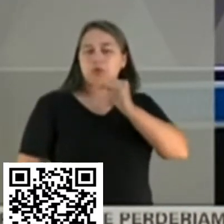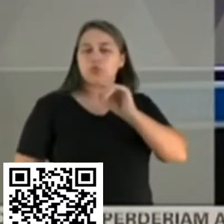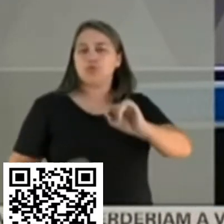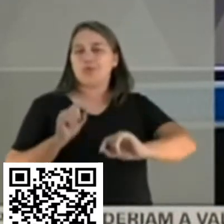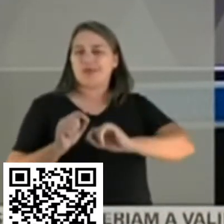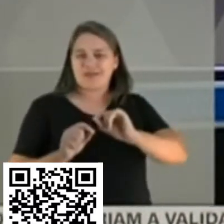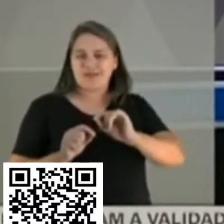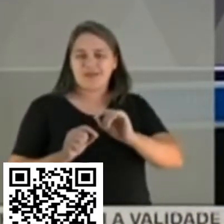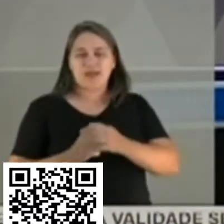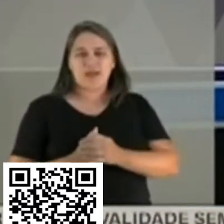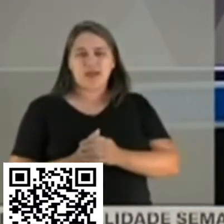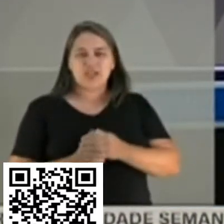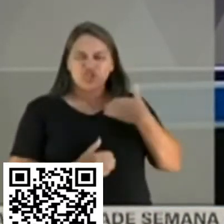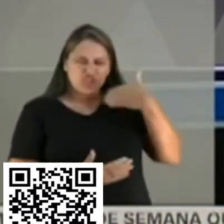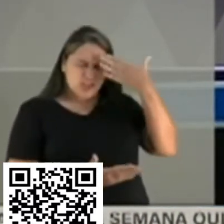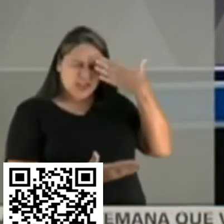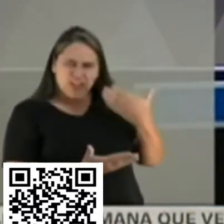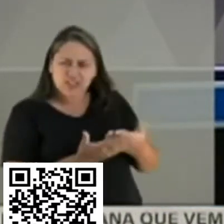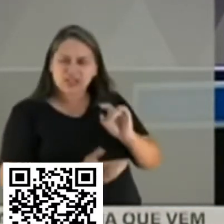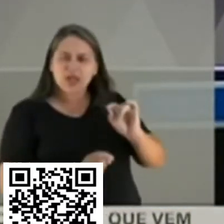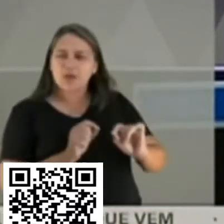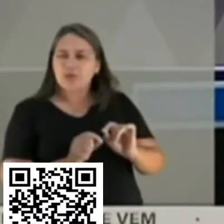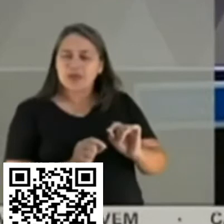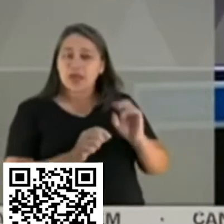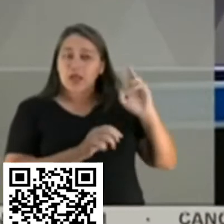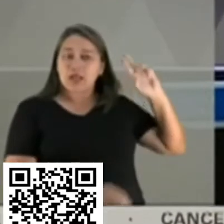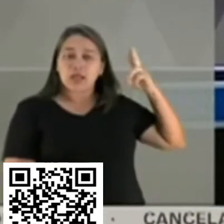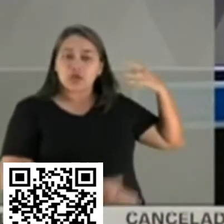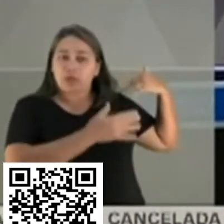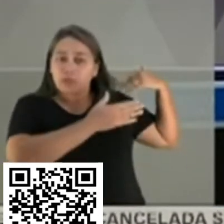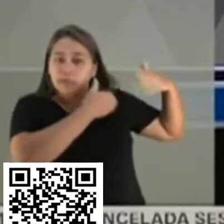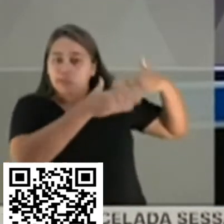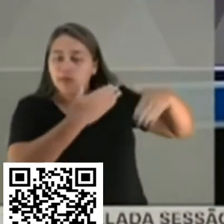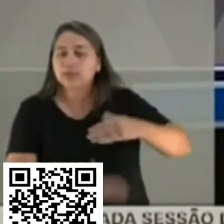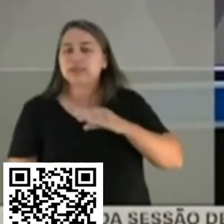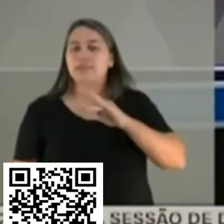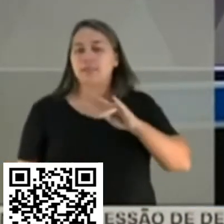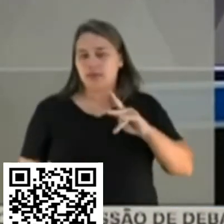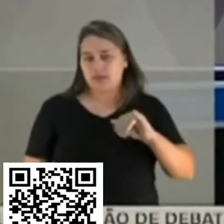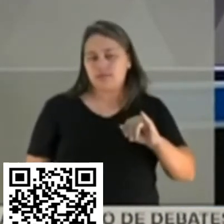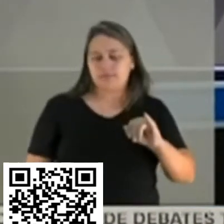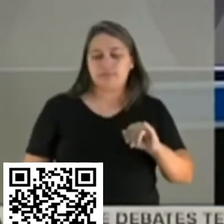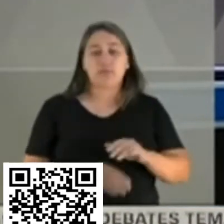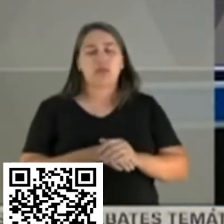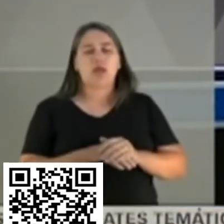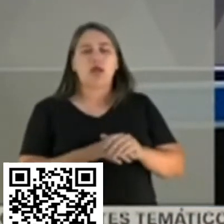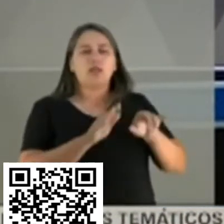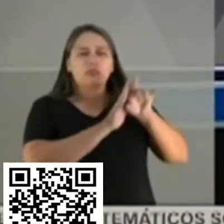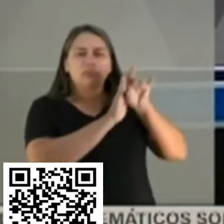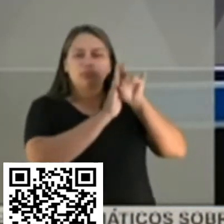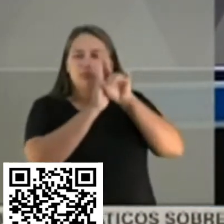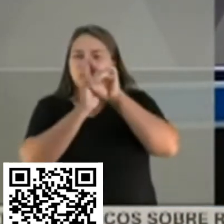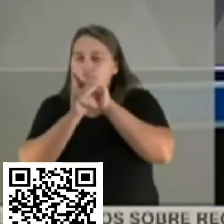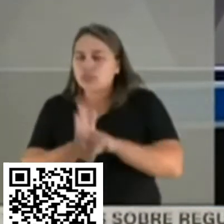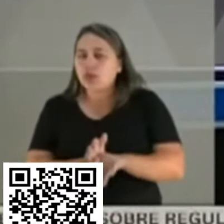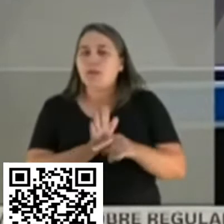credibilidade inéditos na história das comissões parlamentares de inquérito. A sondagem mostra que